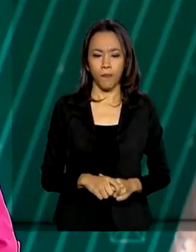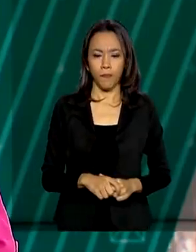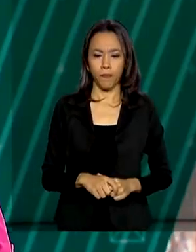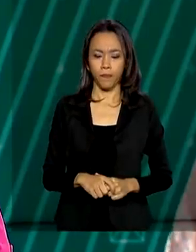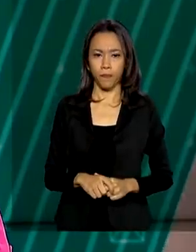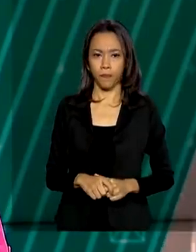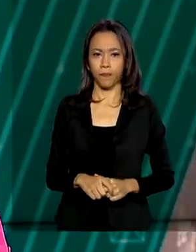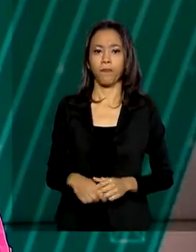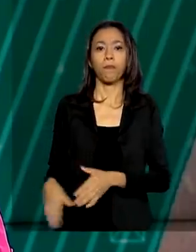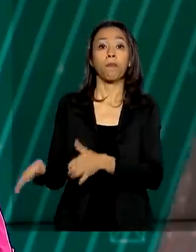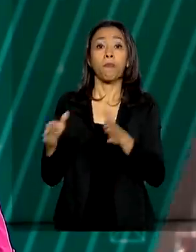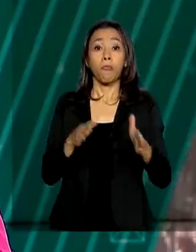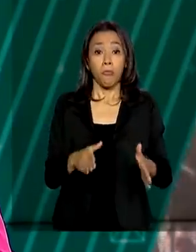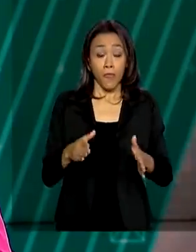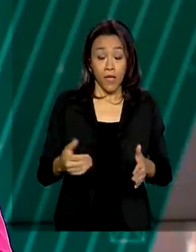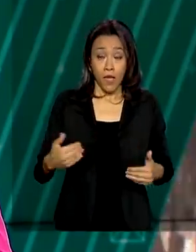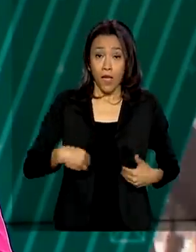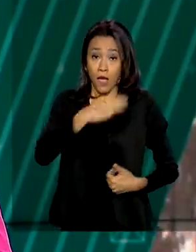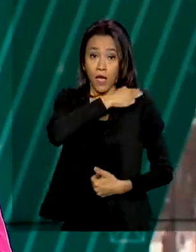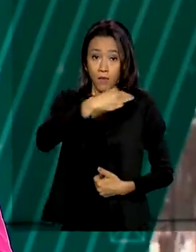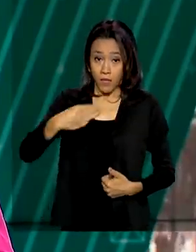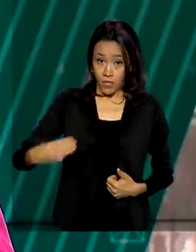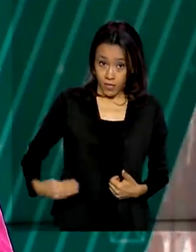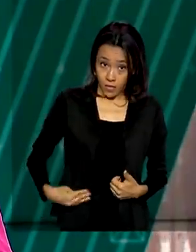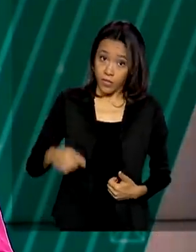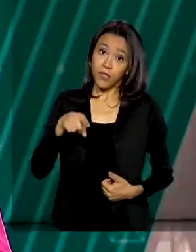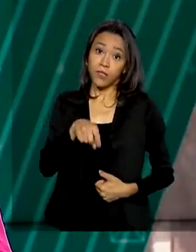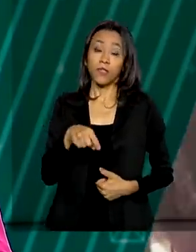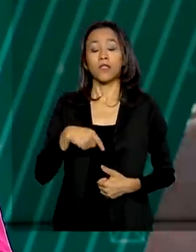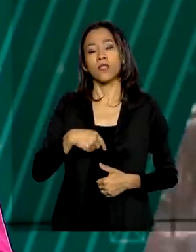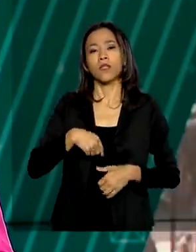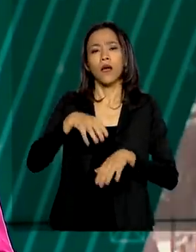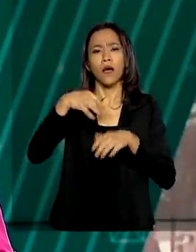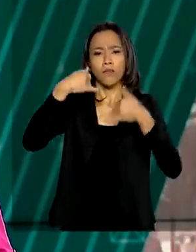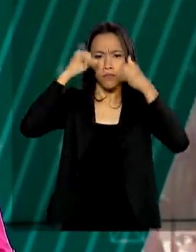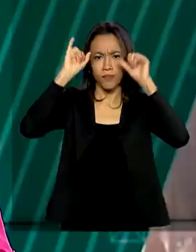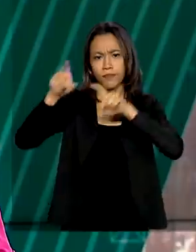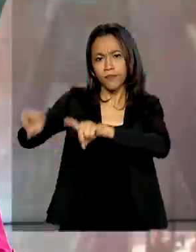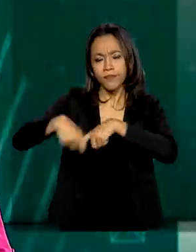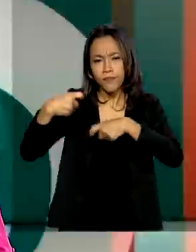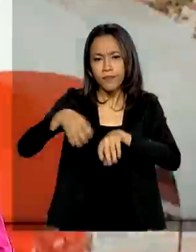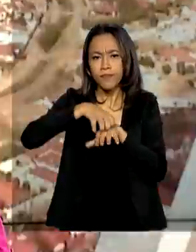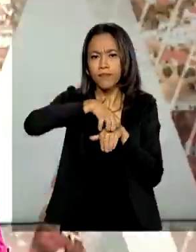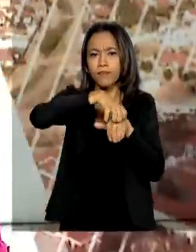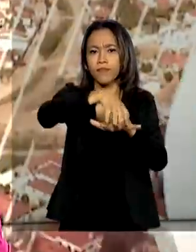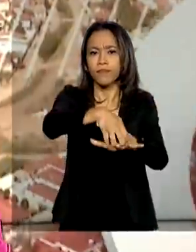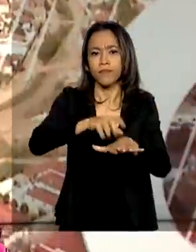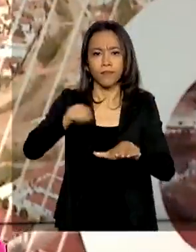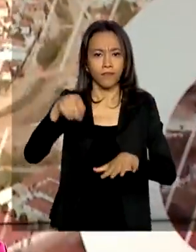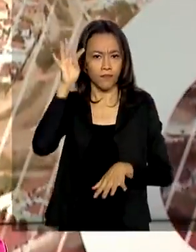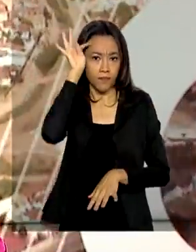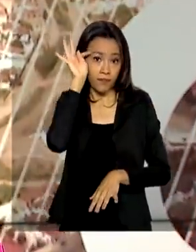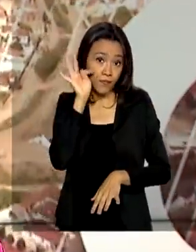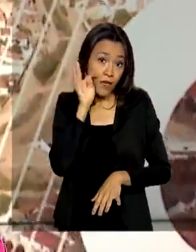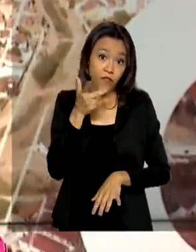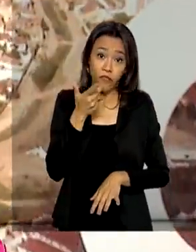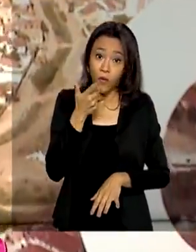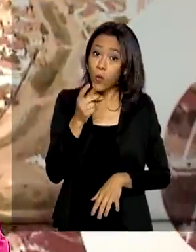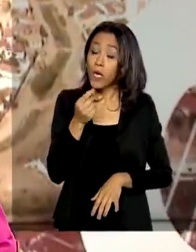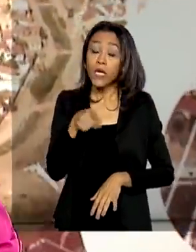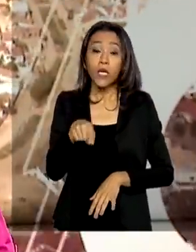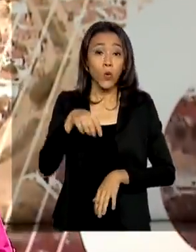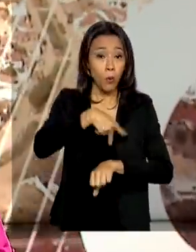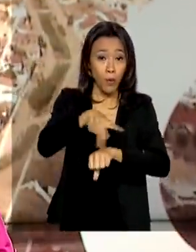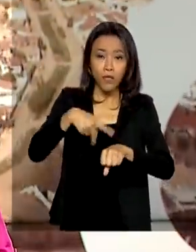A ministra da Agricultura, Pecuária e Abastecimento, Tereza Cristina, voltou a garantir que o país não corre risco de